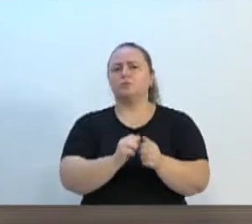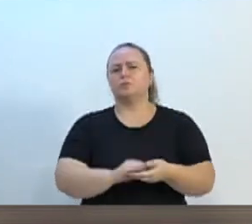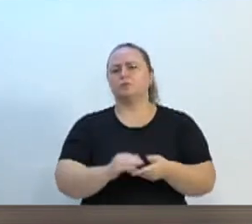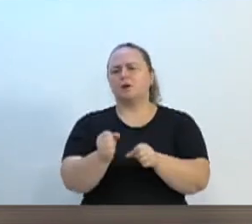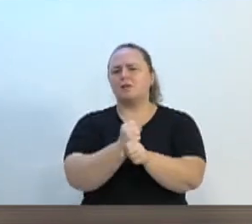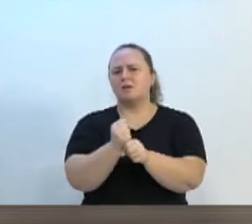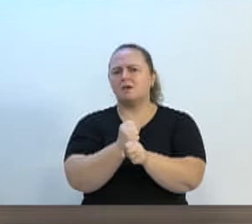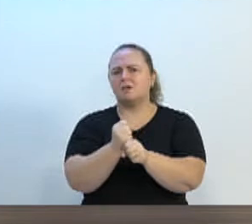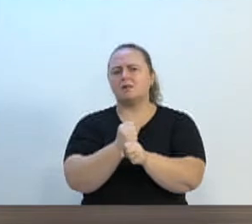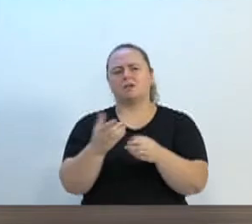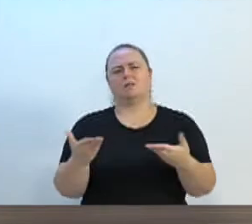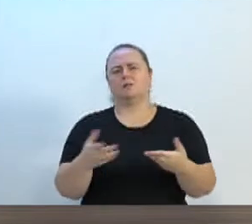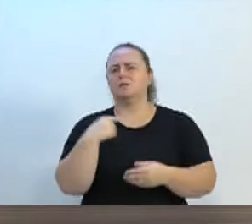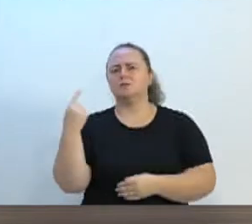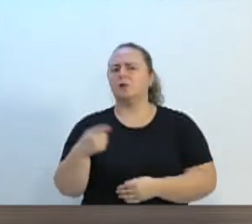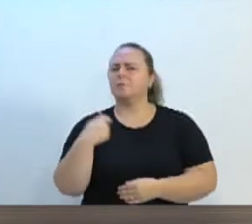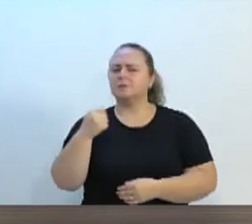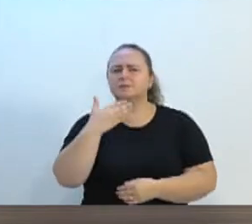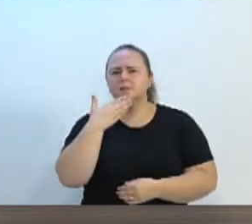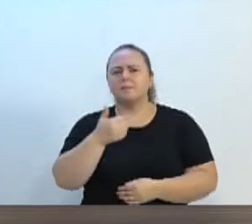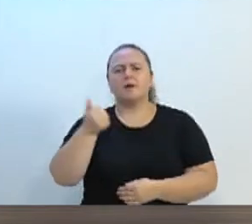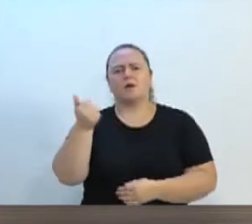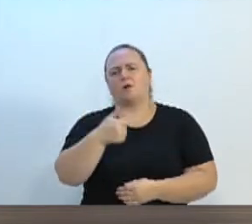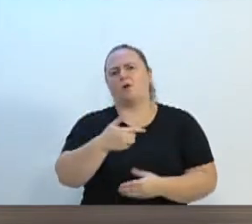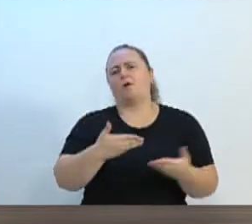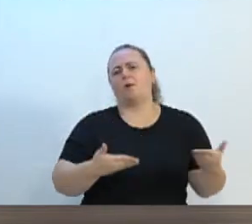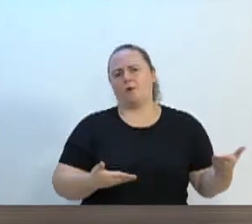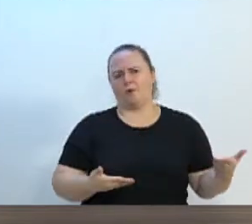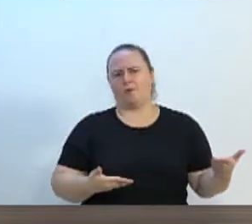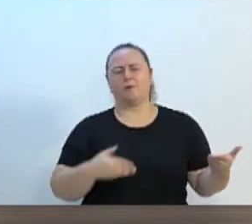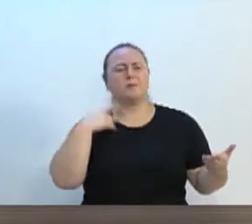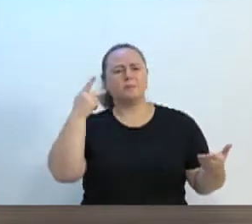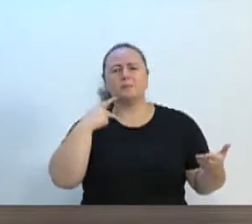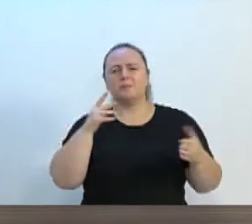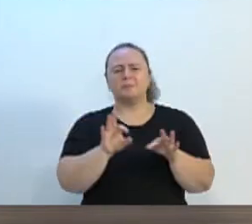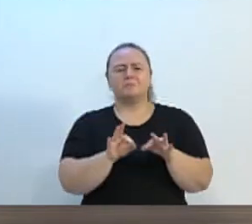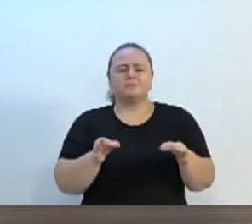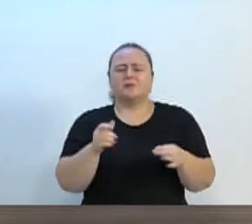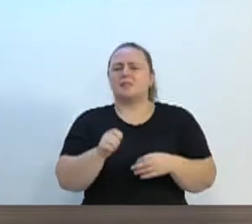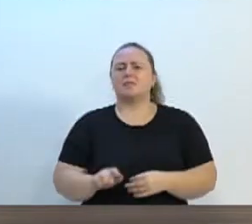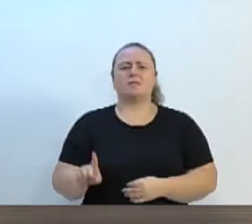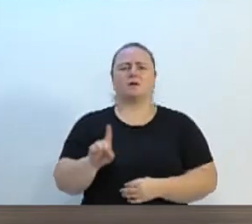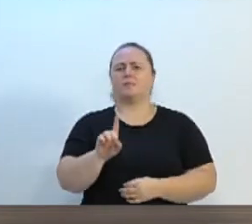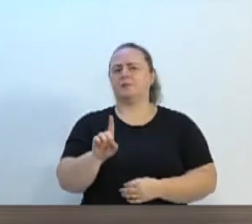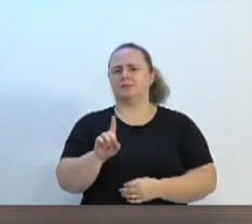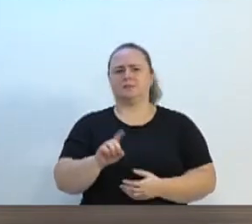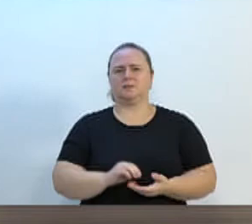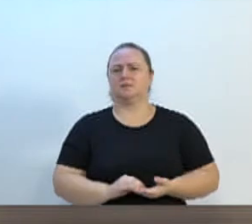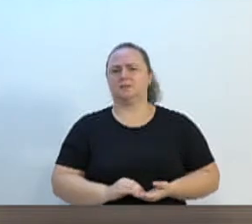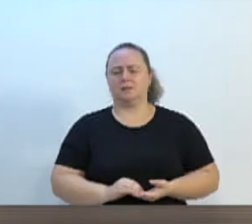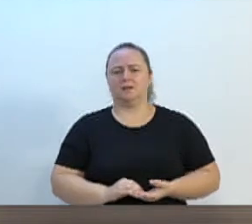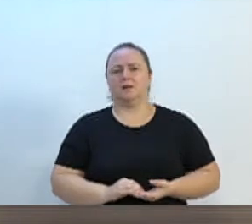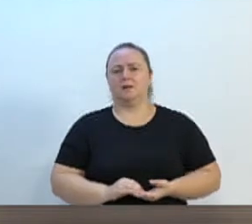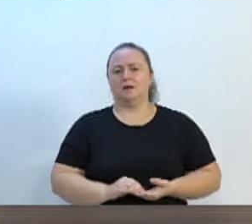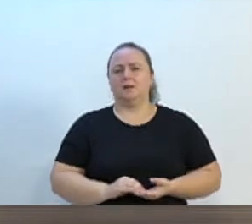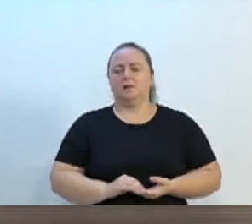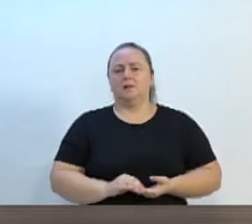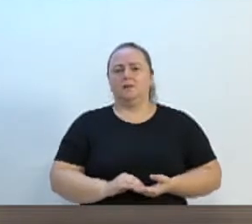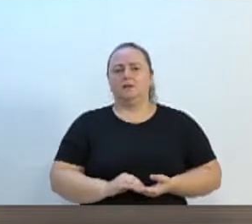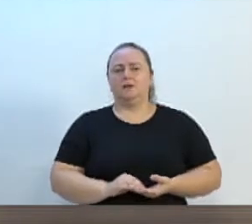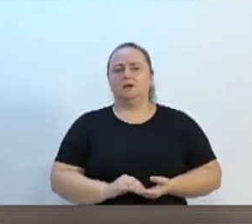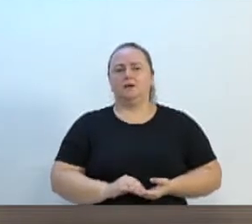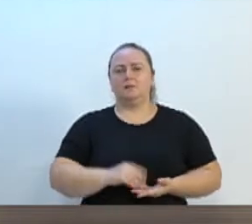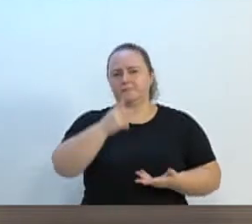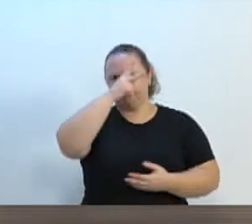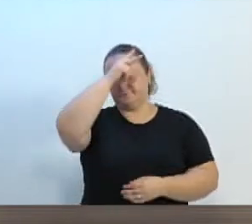tem que ser muito maior do que isso. Isso é lastimável, gente. Isso é uma política pequena, desnecessária, e o prefeito, então, Napoleão, nunca agiu